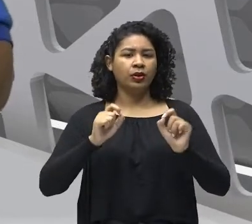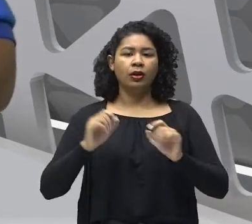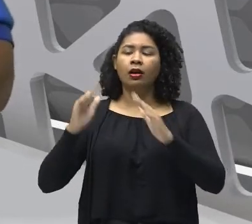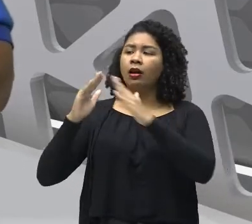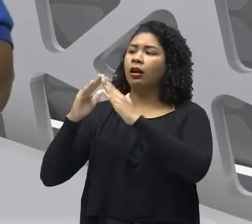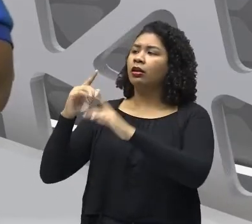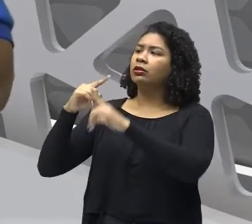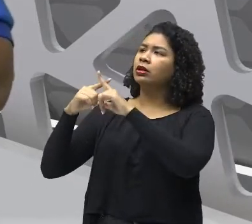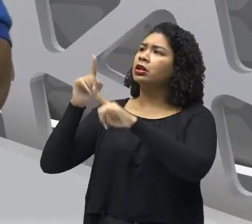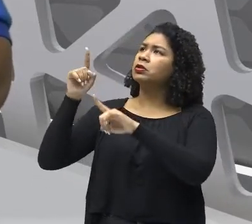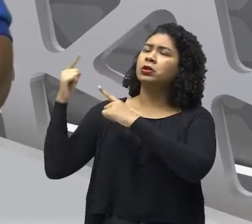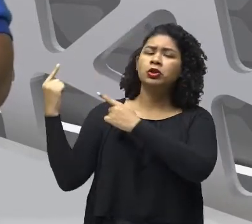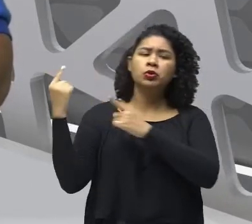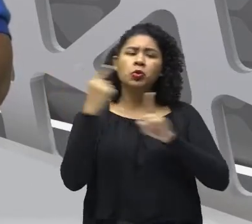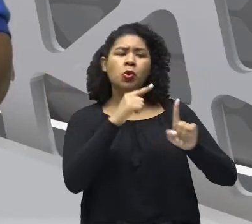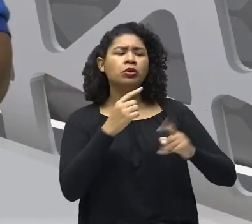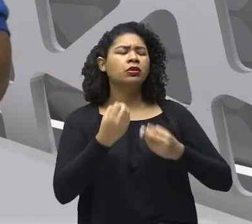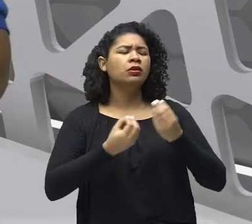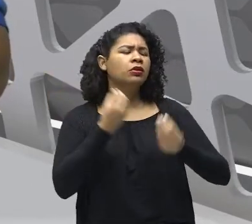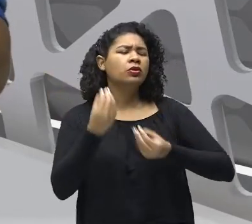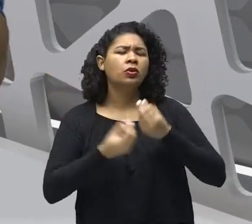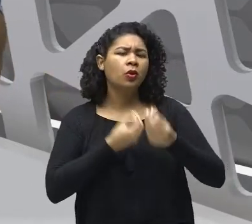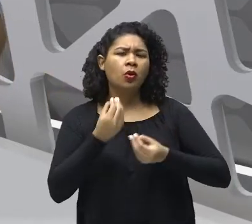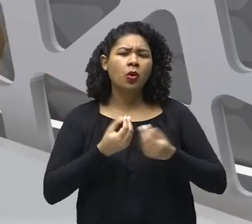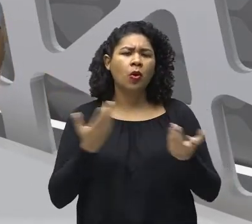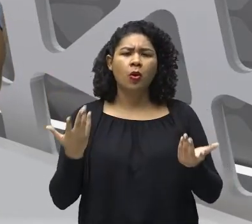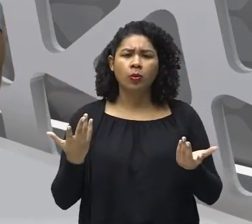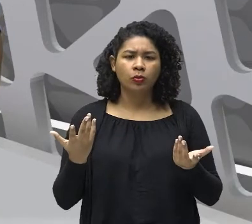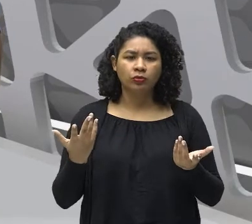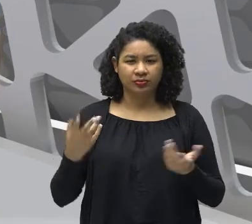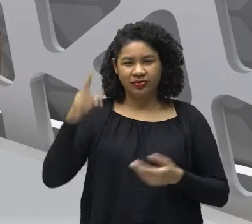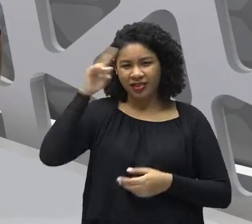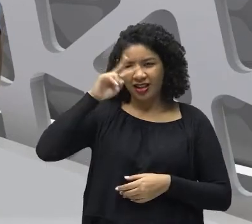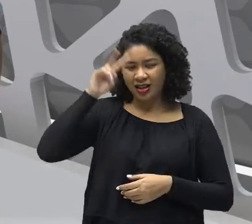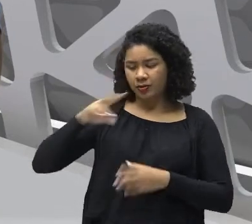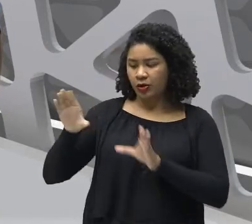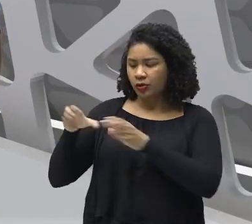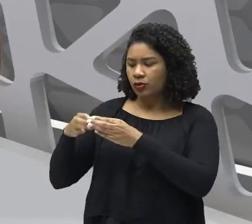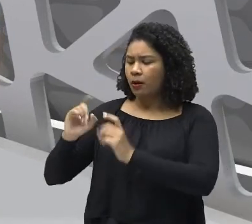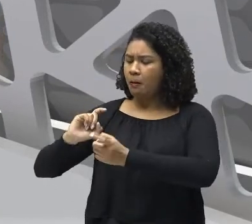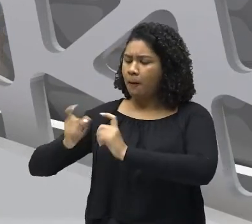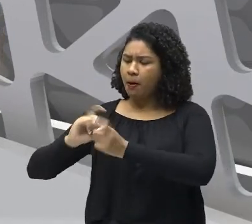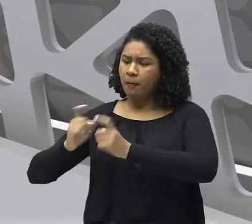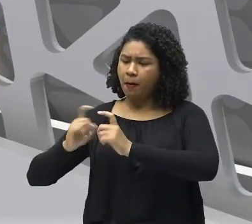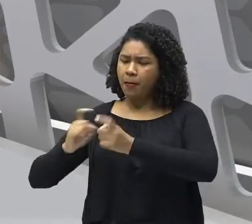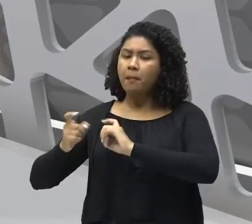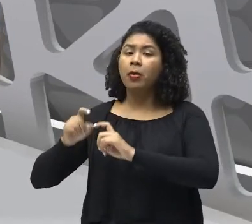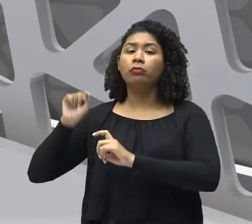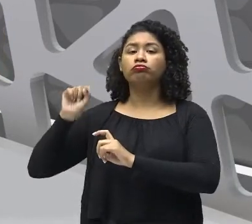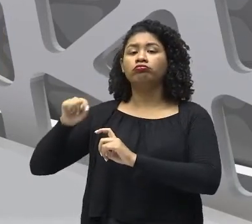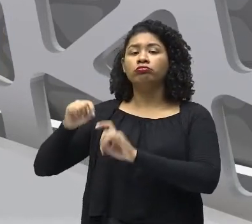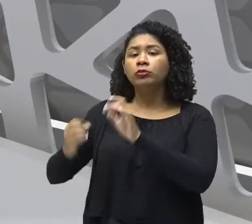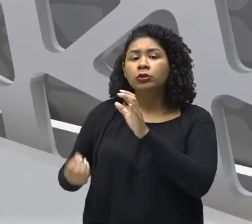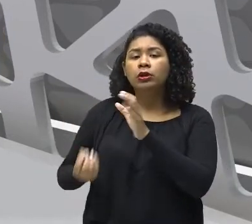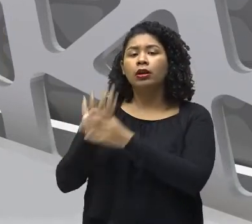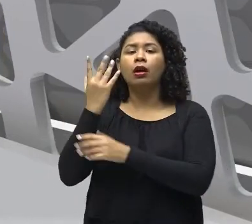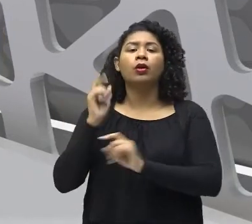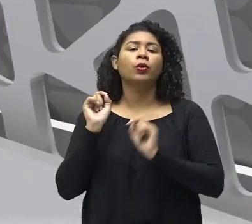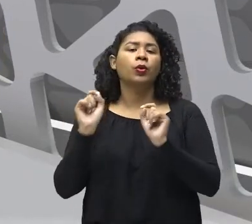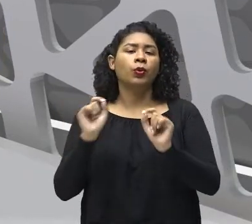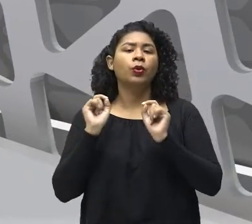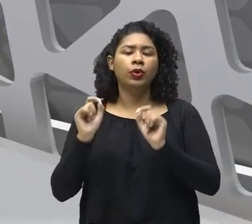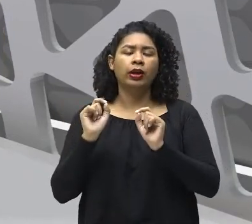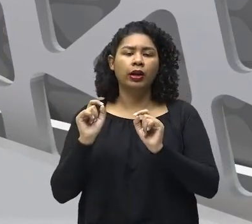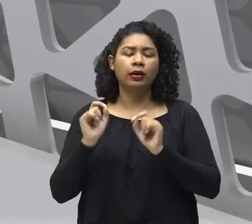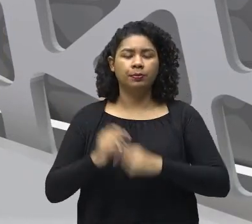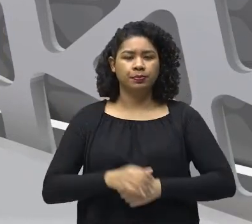igreja vai tomar. Dentro daquela questão do Conselho de Trento, A gente sabe que uma das medidas que a gente vai ter Vai ser a